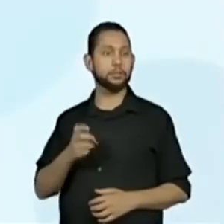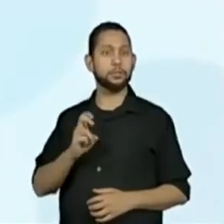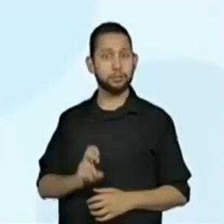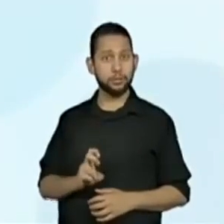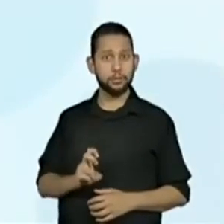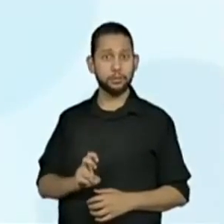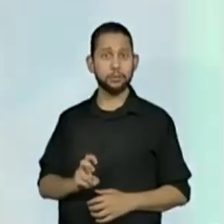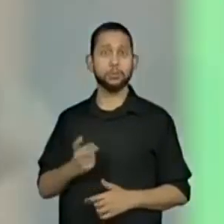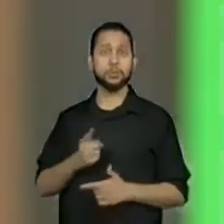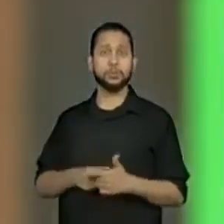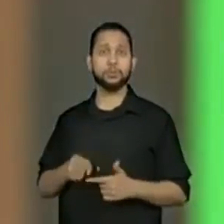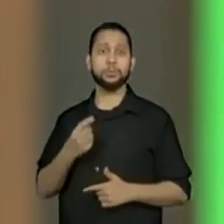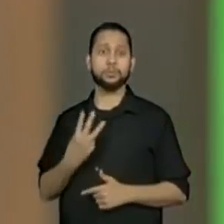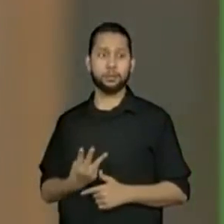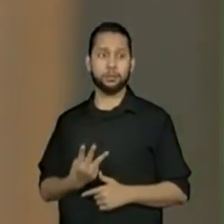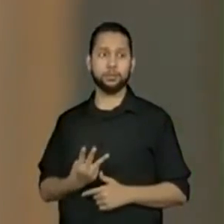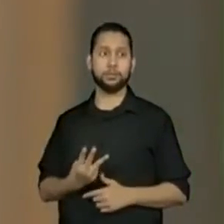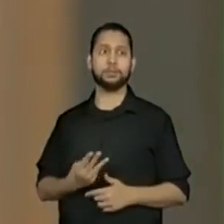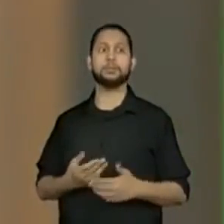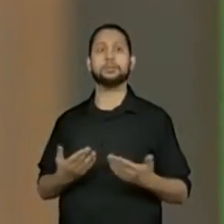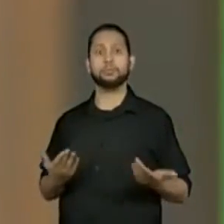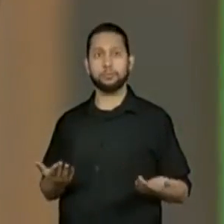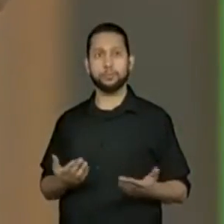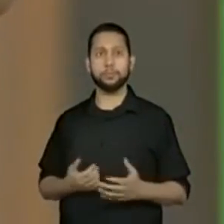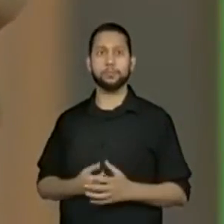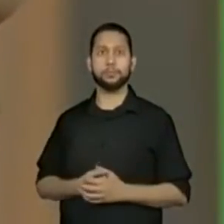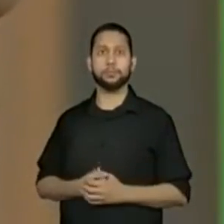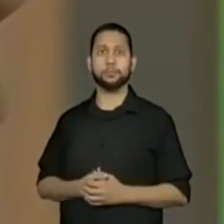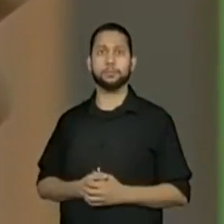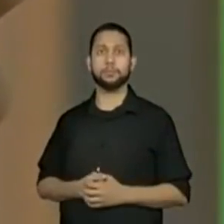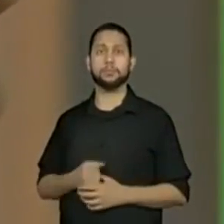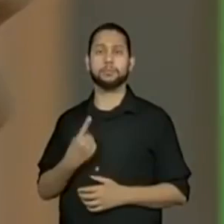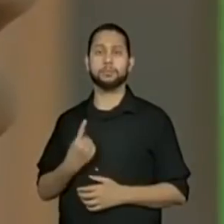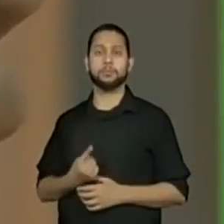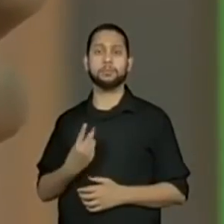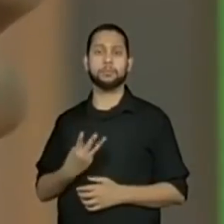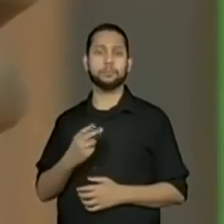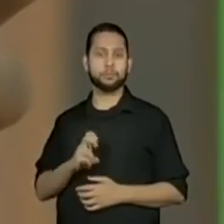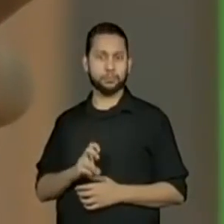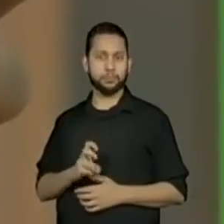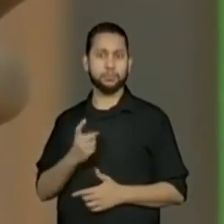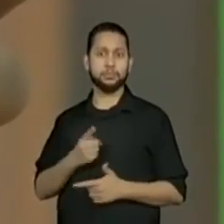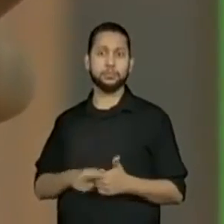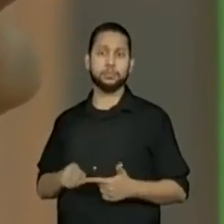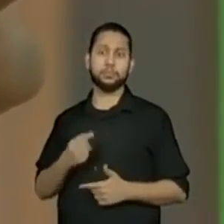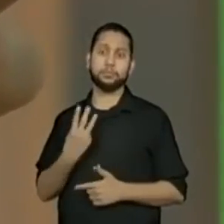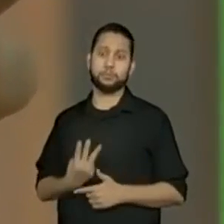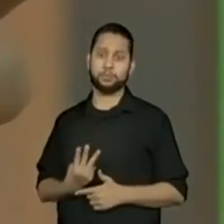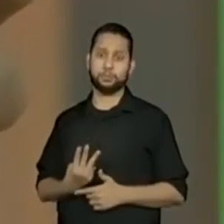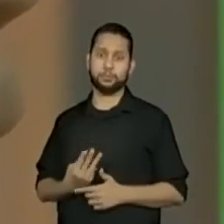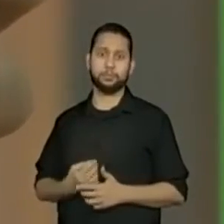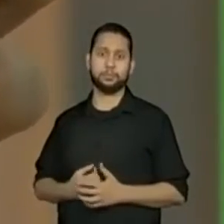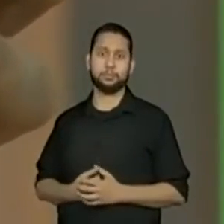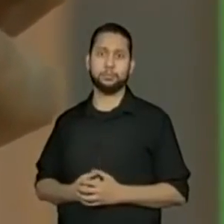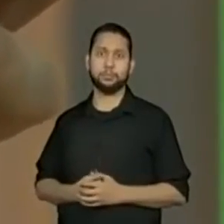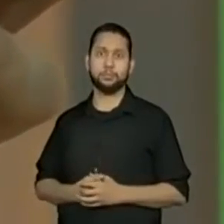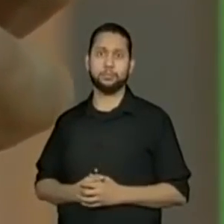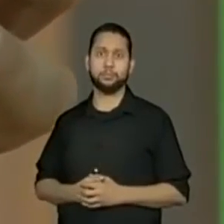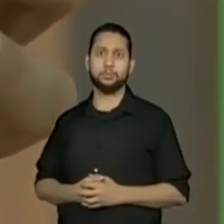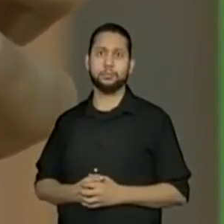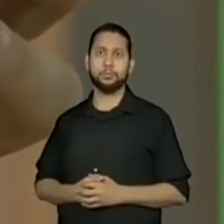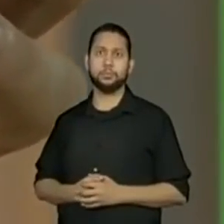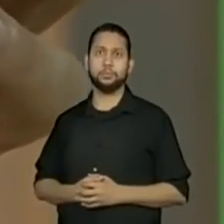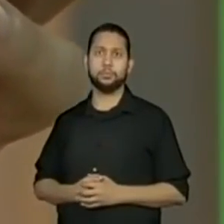135 dividido por 3. Vamos lá. 135 dividido por